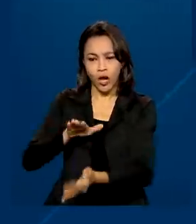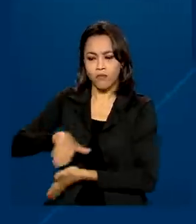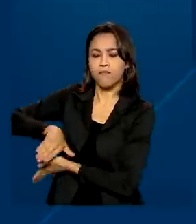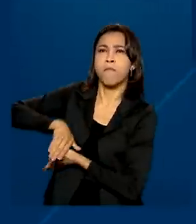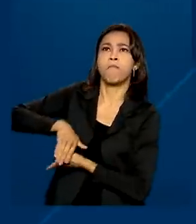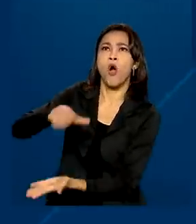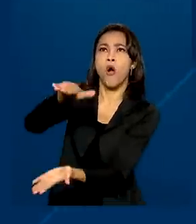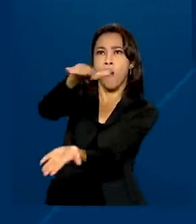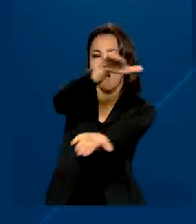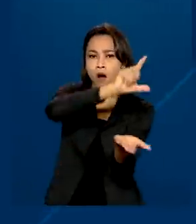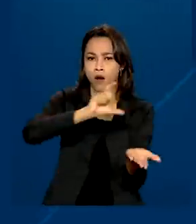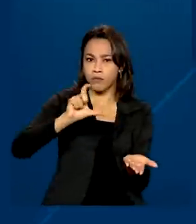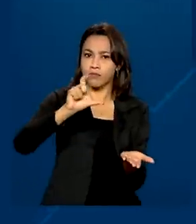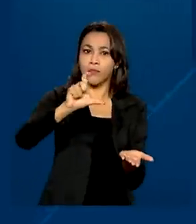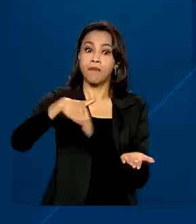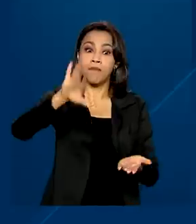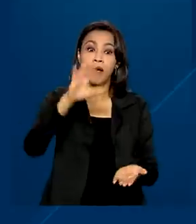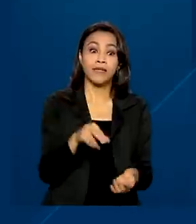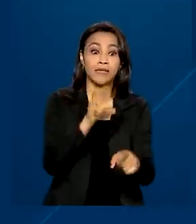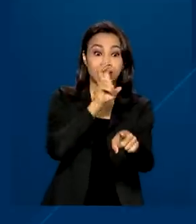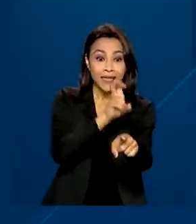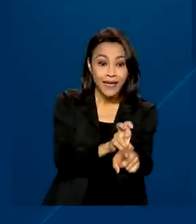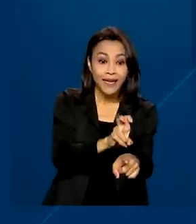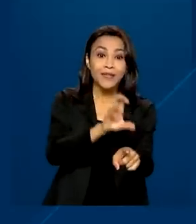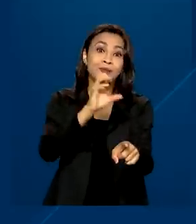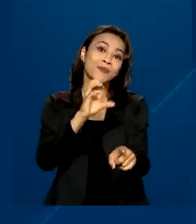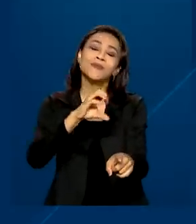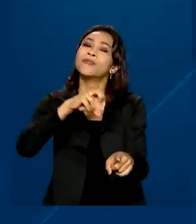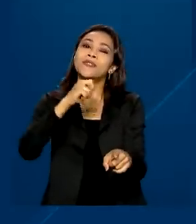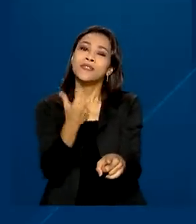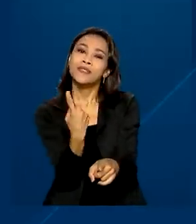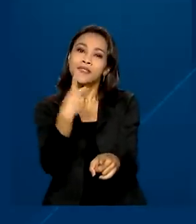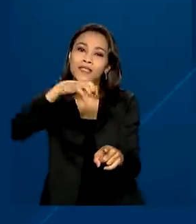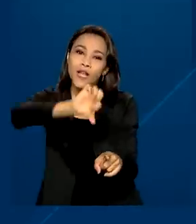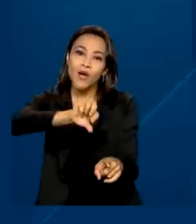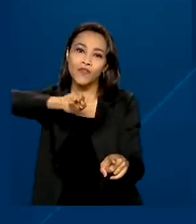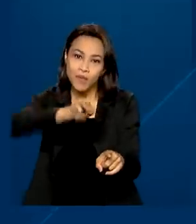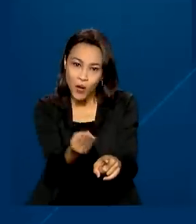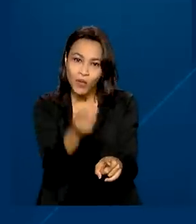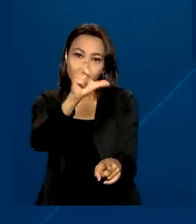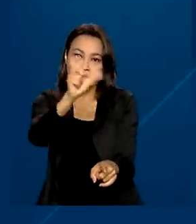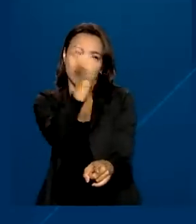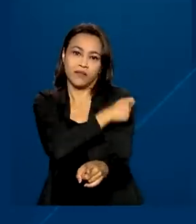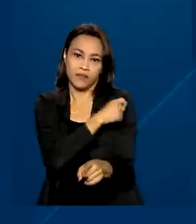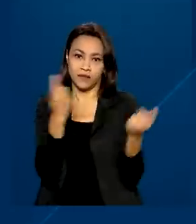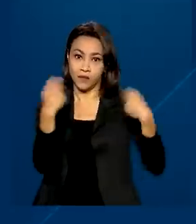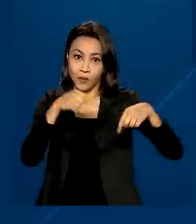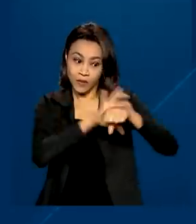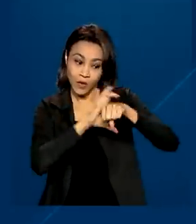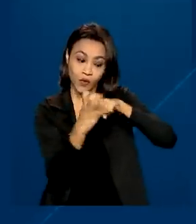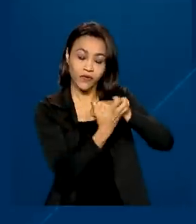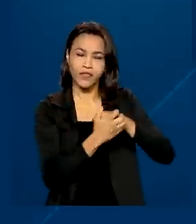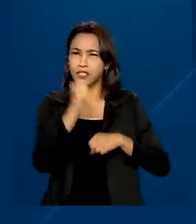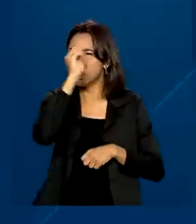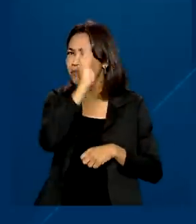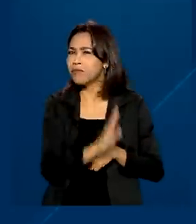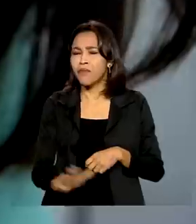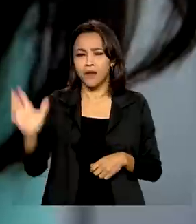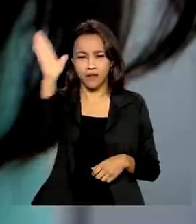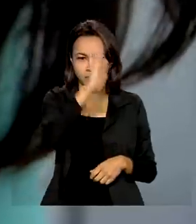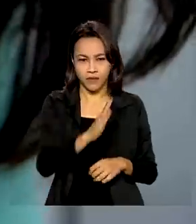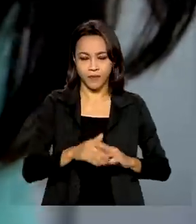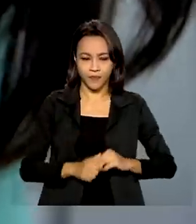mais de 519 milhões de doses de vacinas contra a Covid-19 em todo o país.